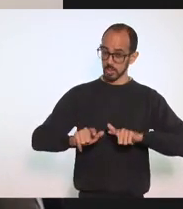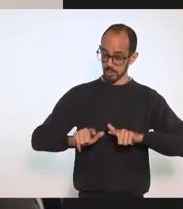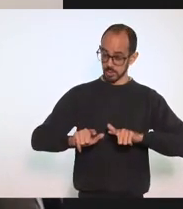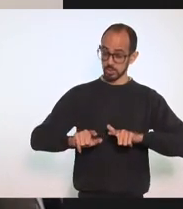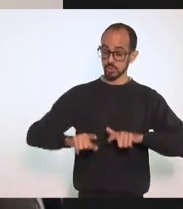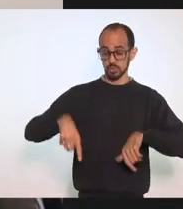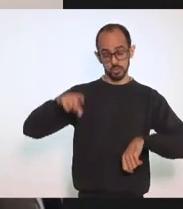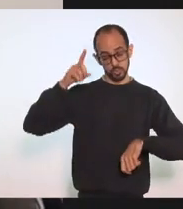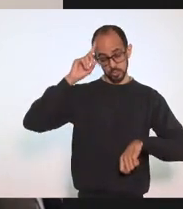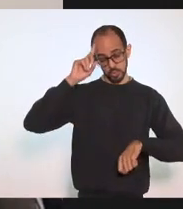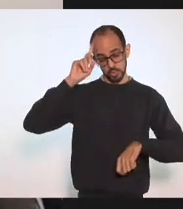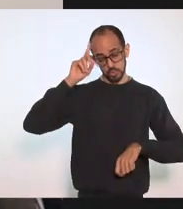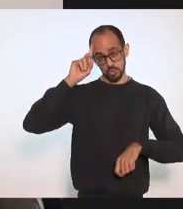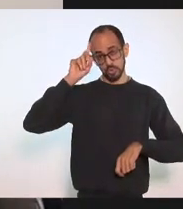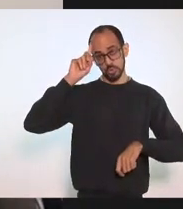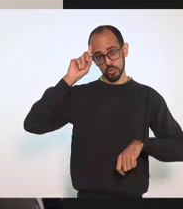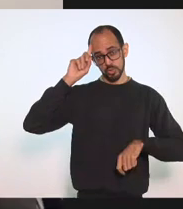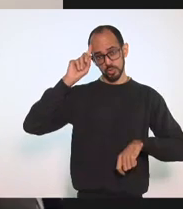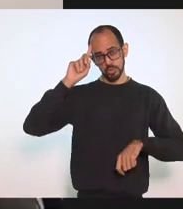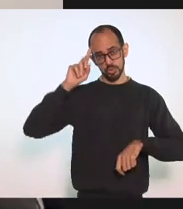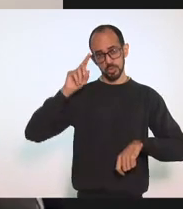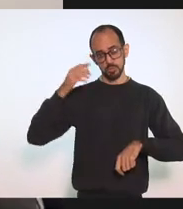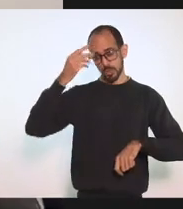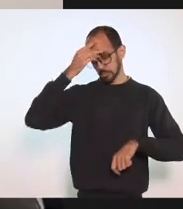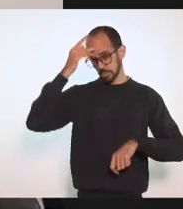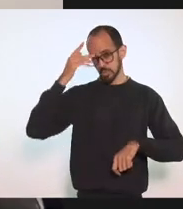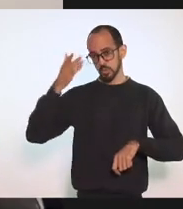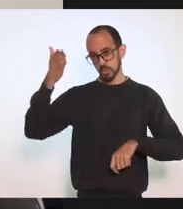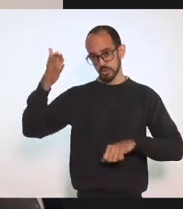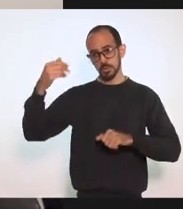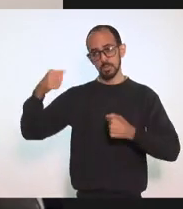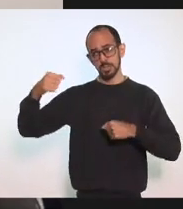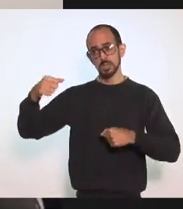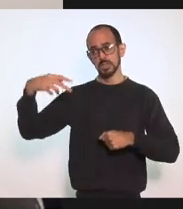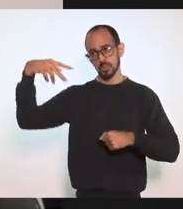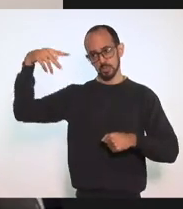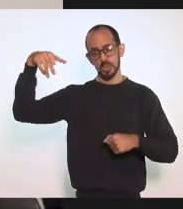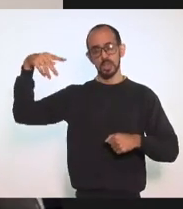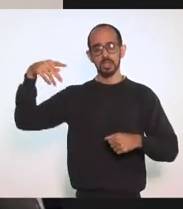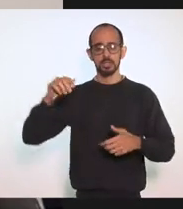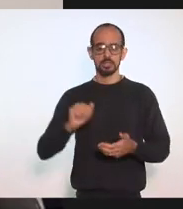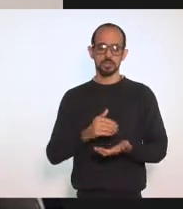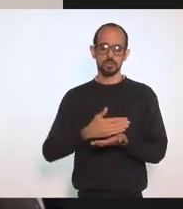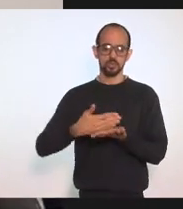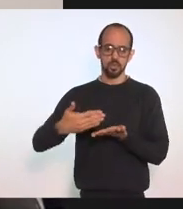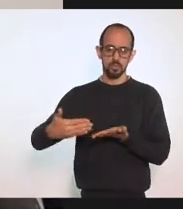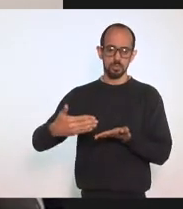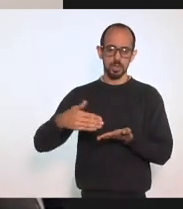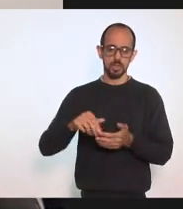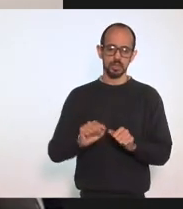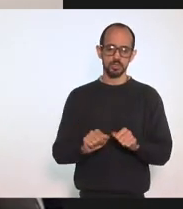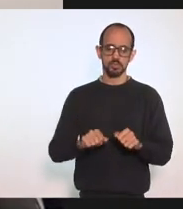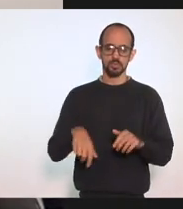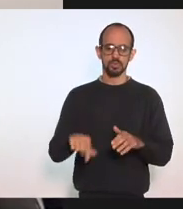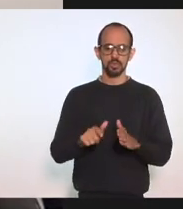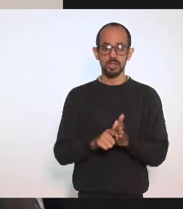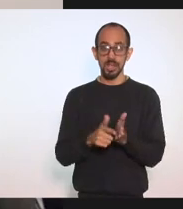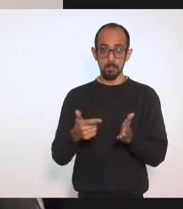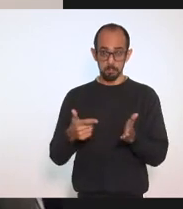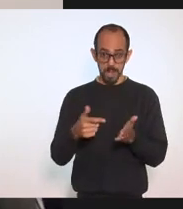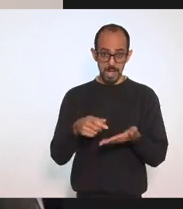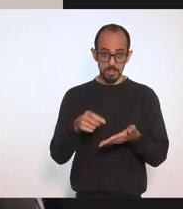Para aqueles Que dependem Deles Desde o início Da escrita Desta página De pandemia